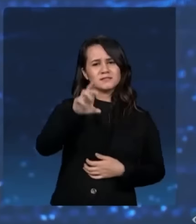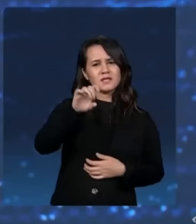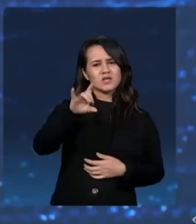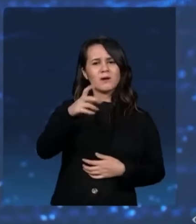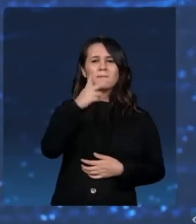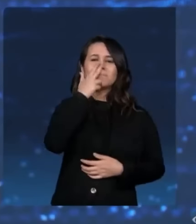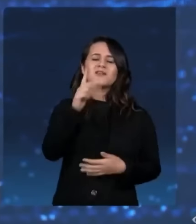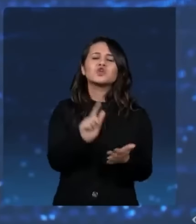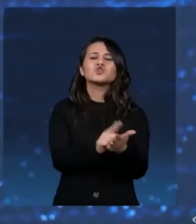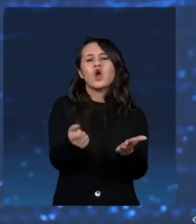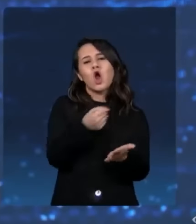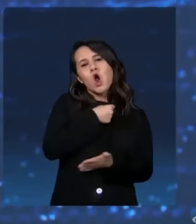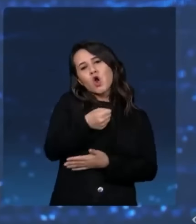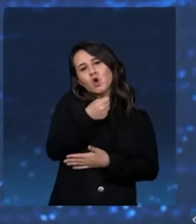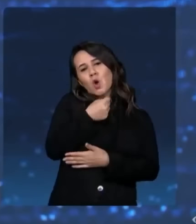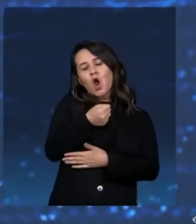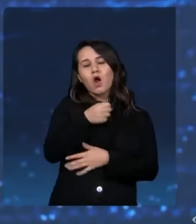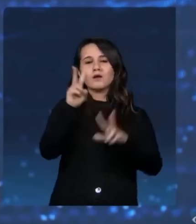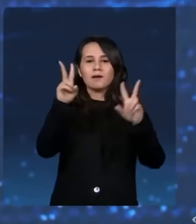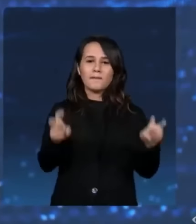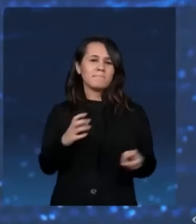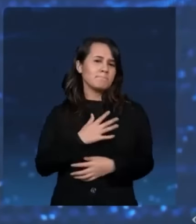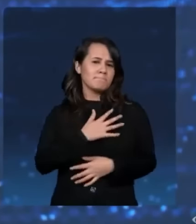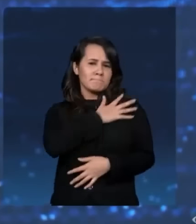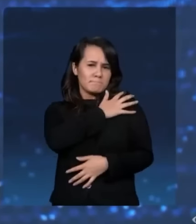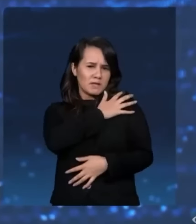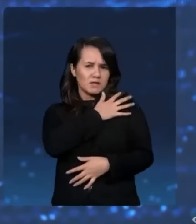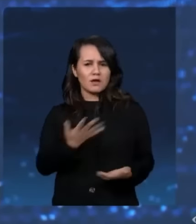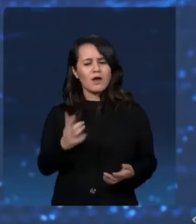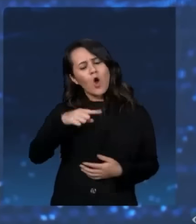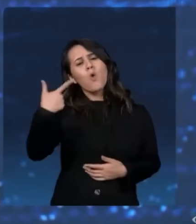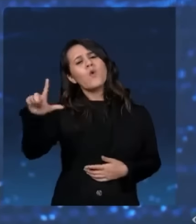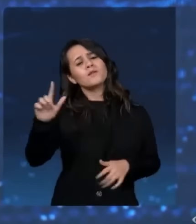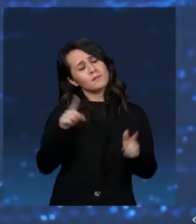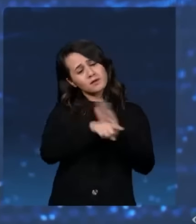jornalistazinha, militante. Manda a sua próxima pergunta.